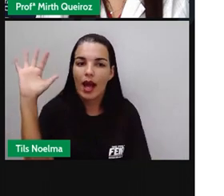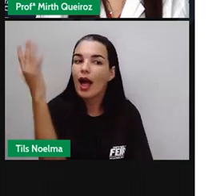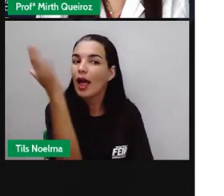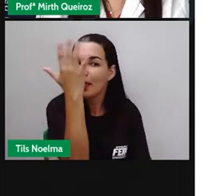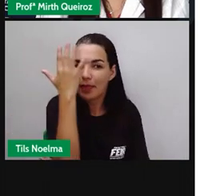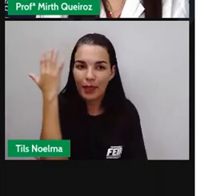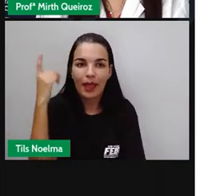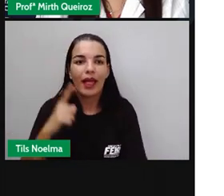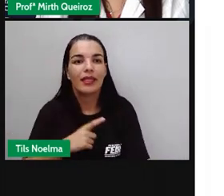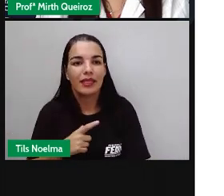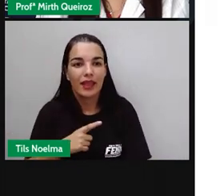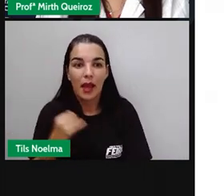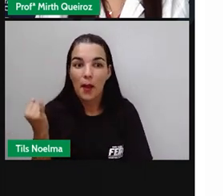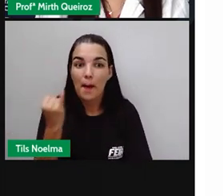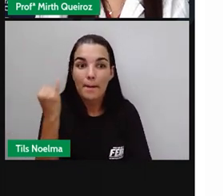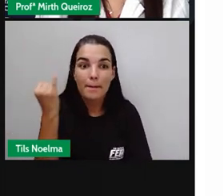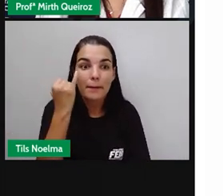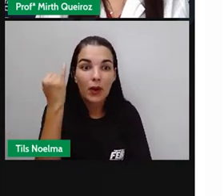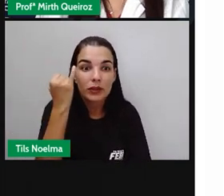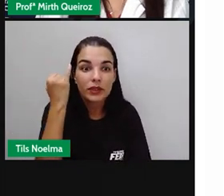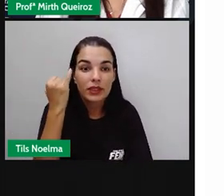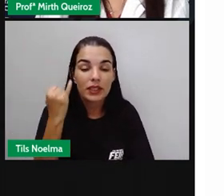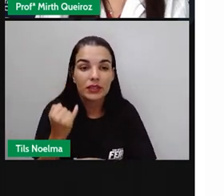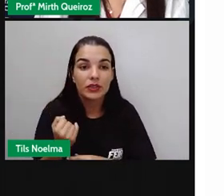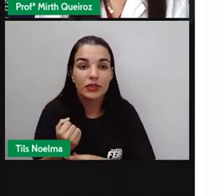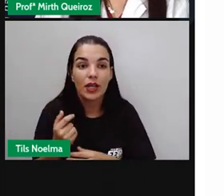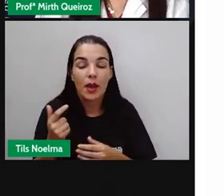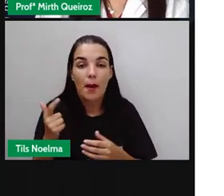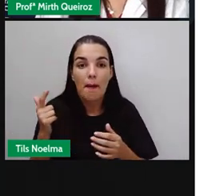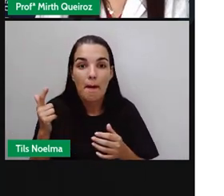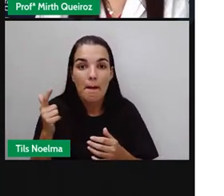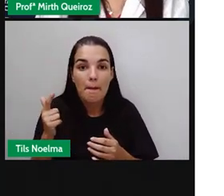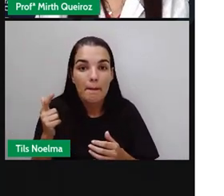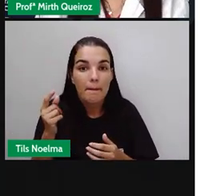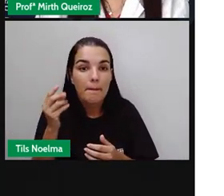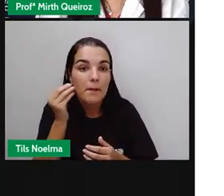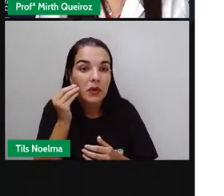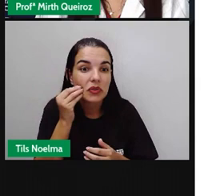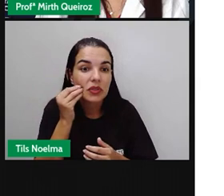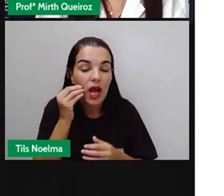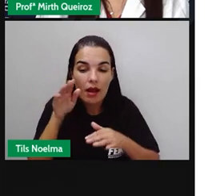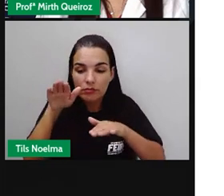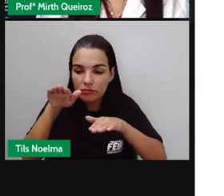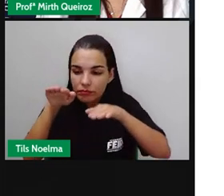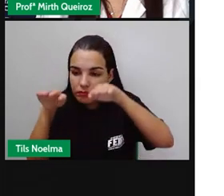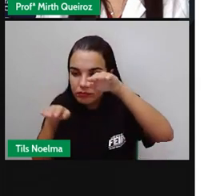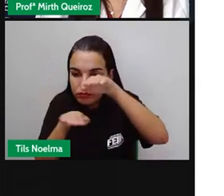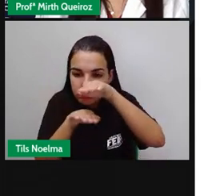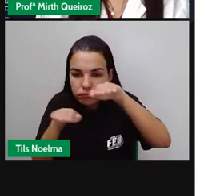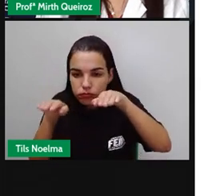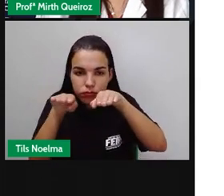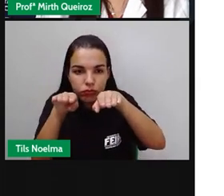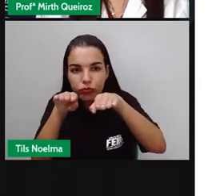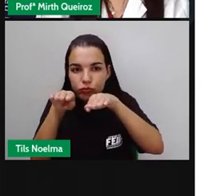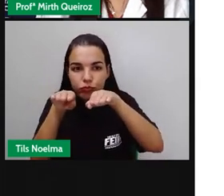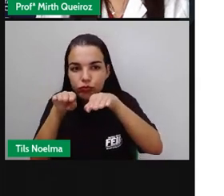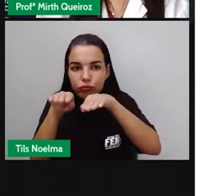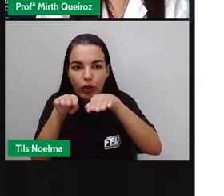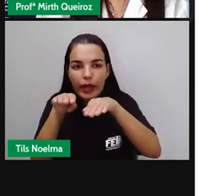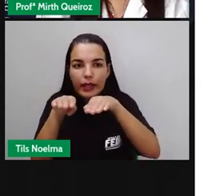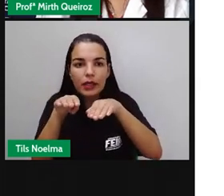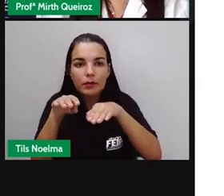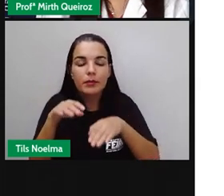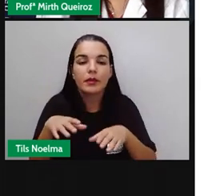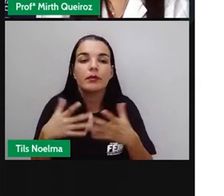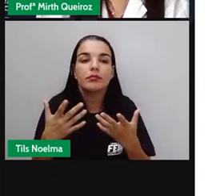reciclagem dos nutrientes orgânicos fundamentais ao equilíbrio da natureza. Quem é que nunca viu bolô no